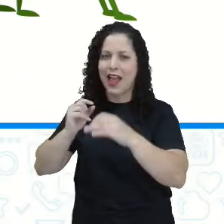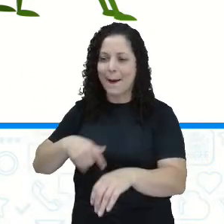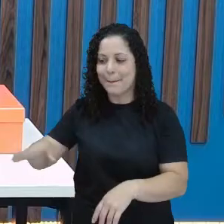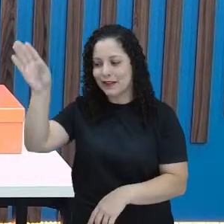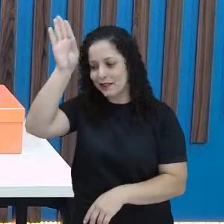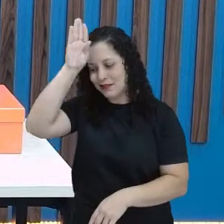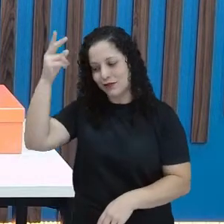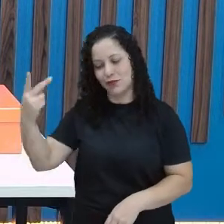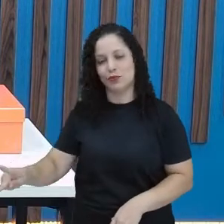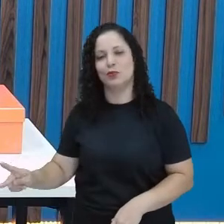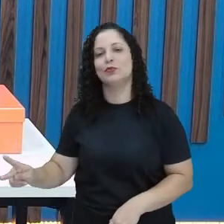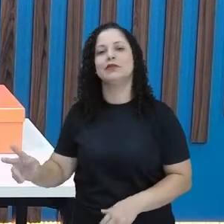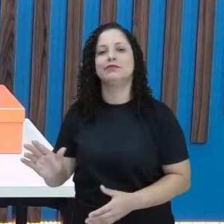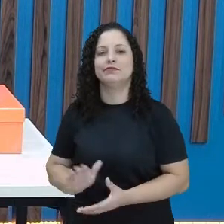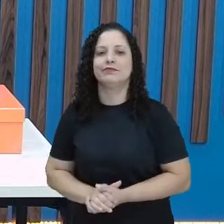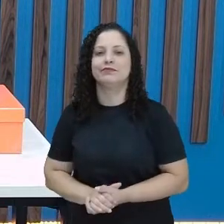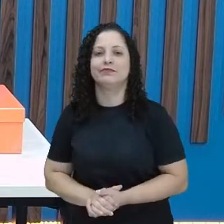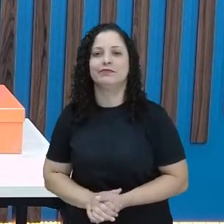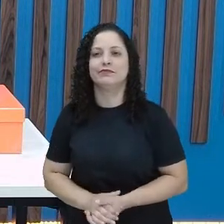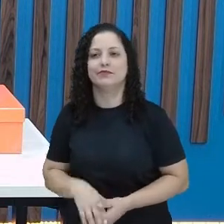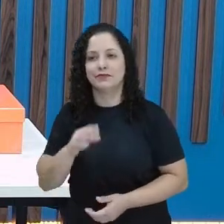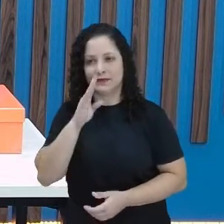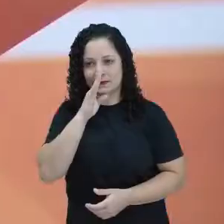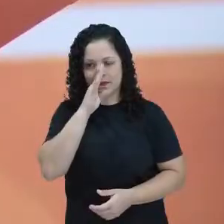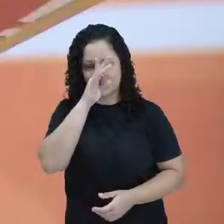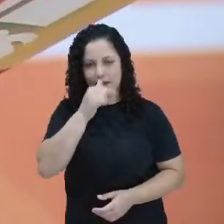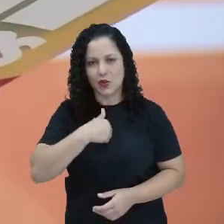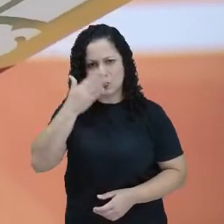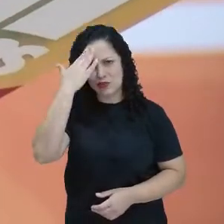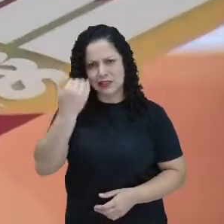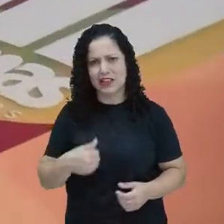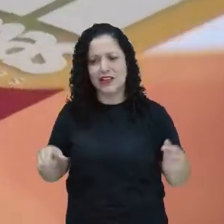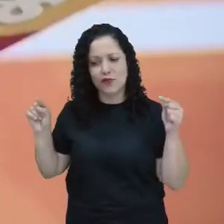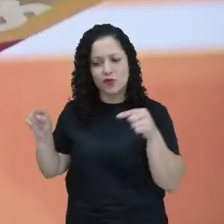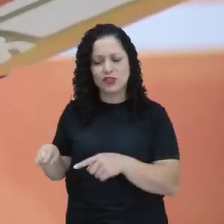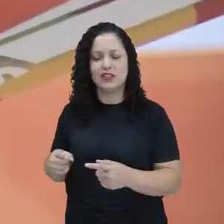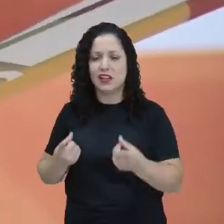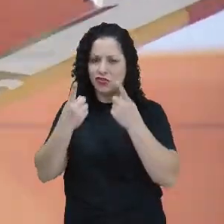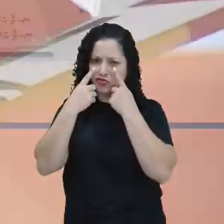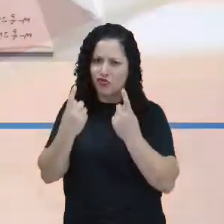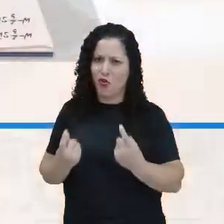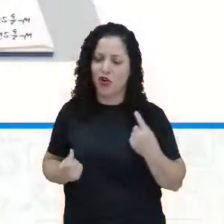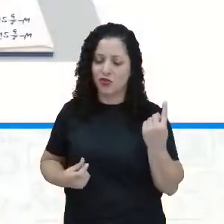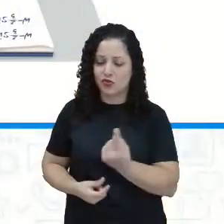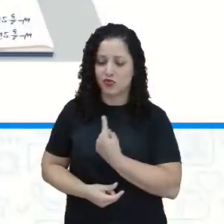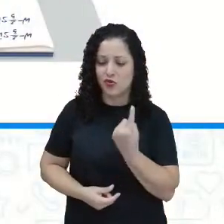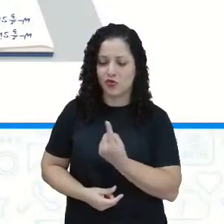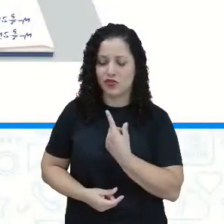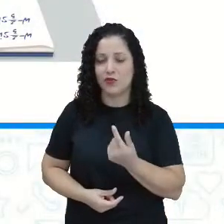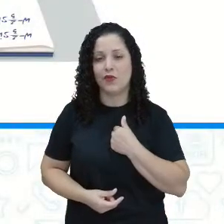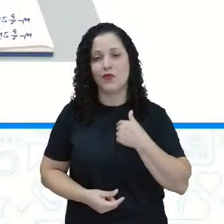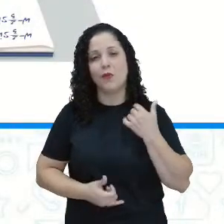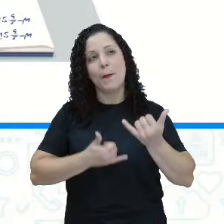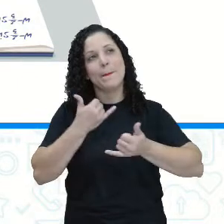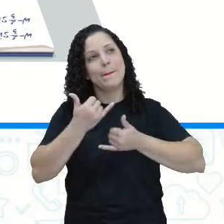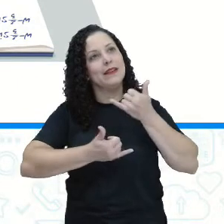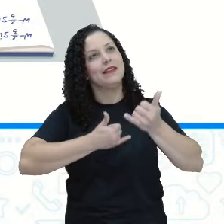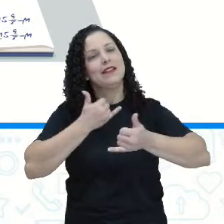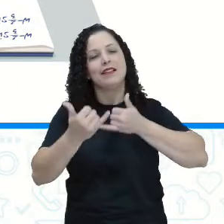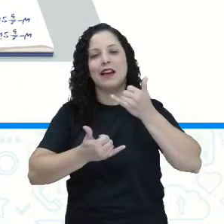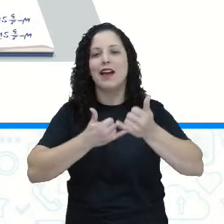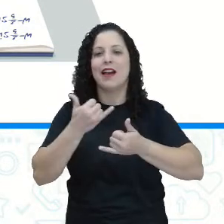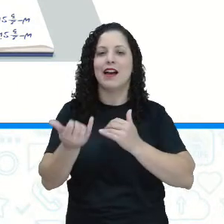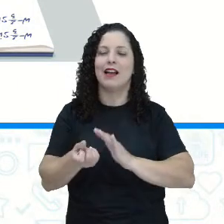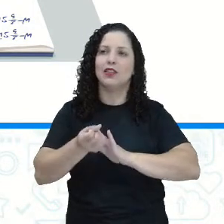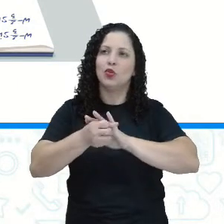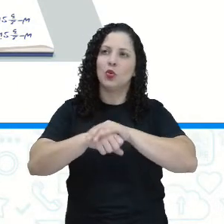Eu sei, você chora sozinho quando eu saio pra brincar. De noite,